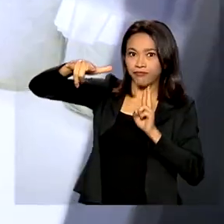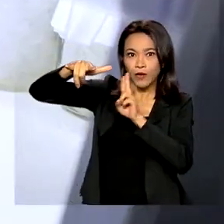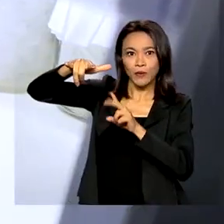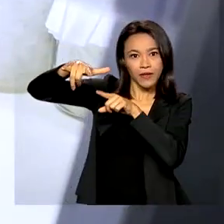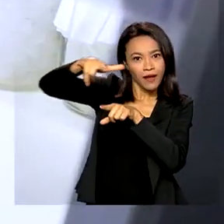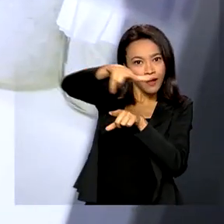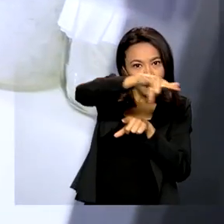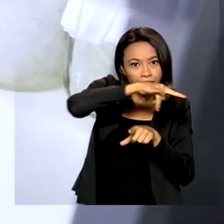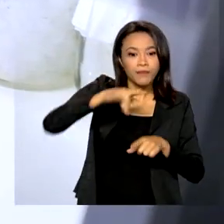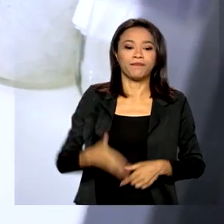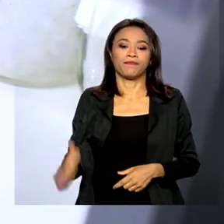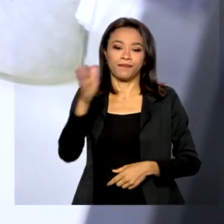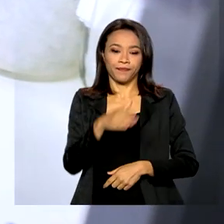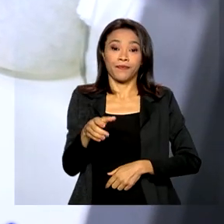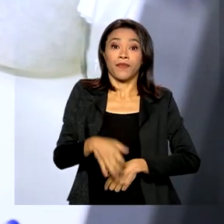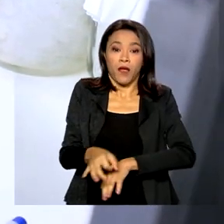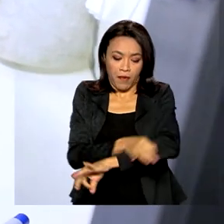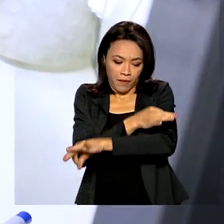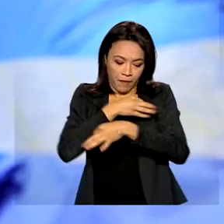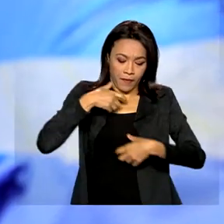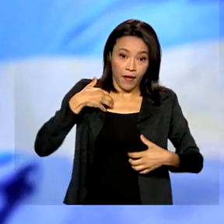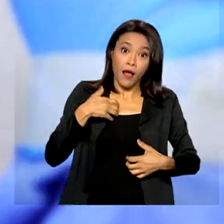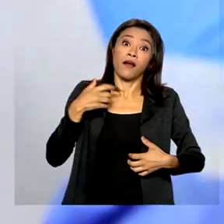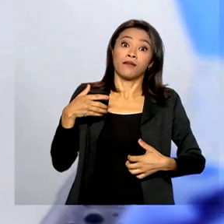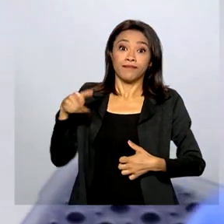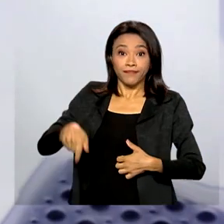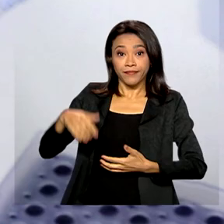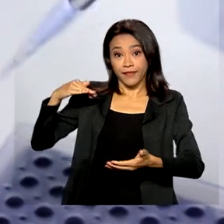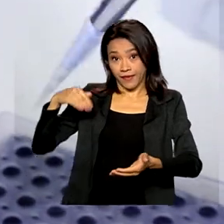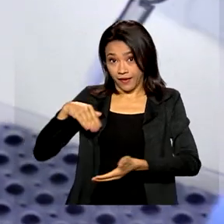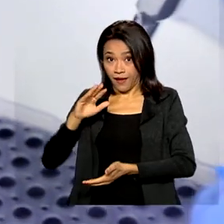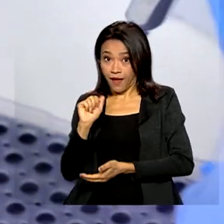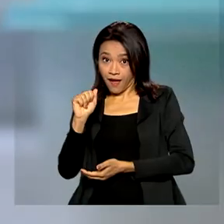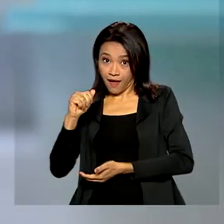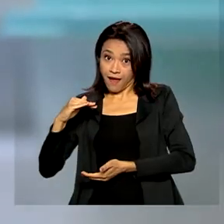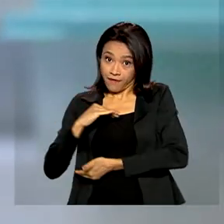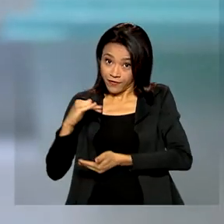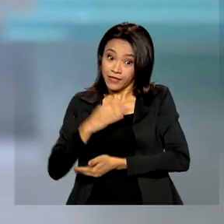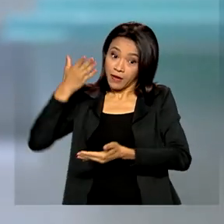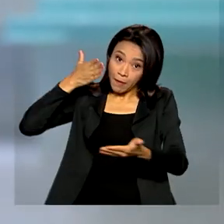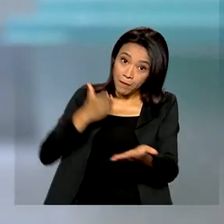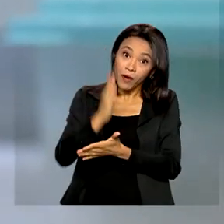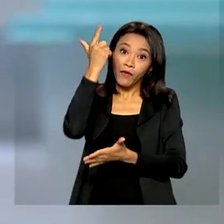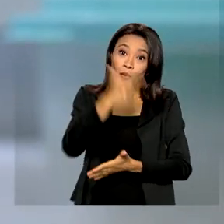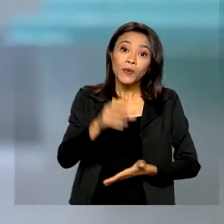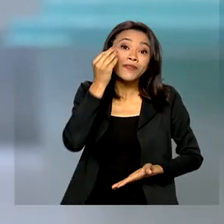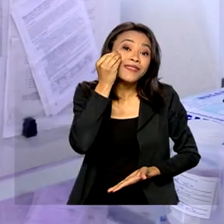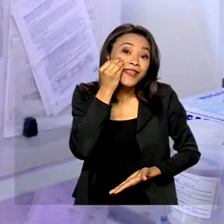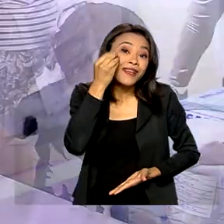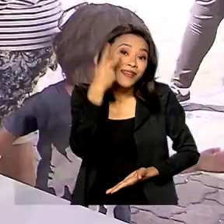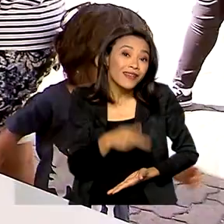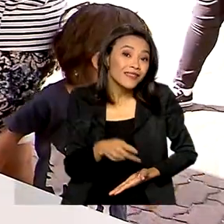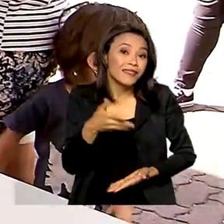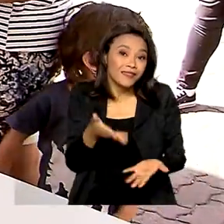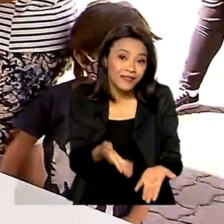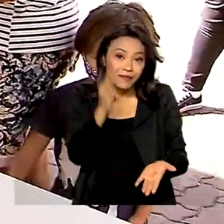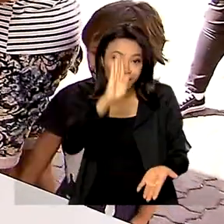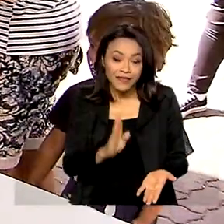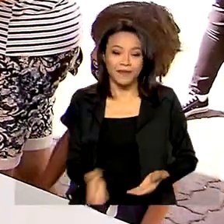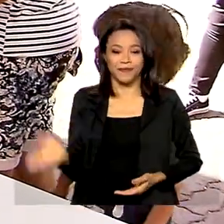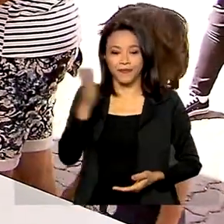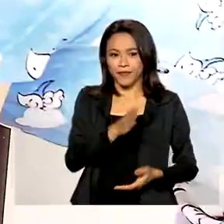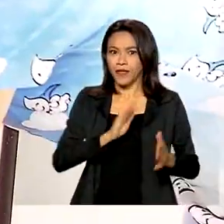Varíola dos Macacos. Anvisa aprova mais um teste para diagnóstico da doença no país. Reta final.